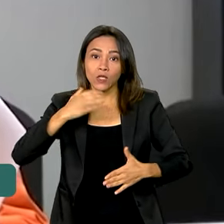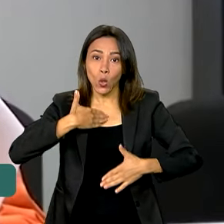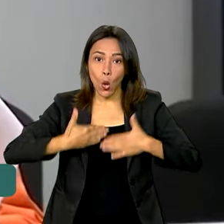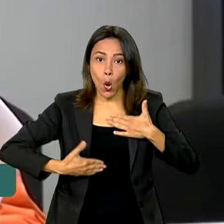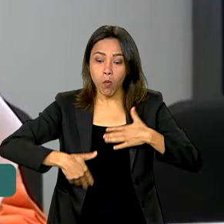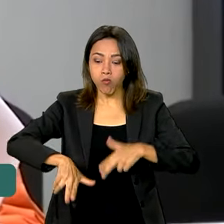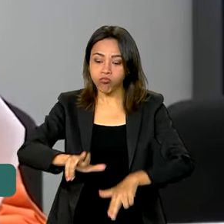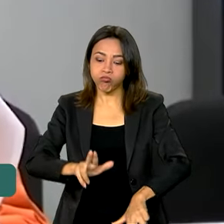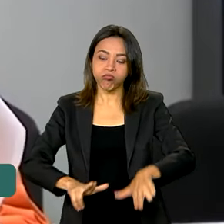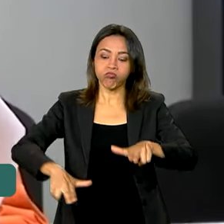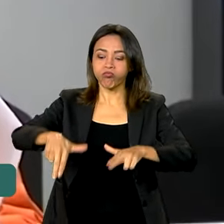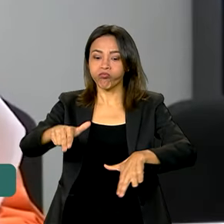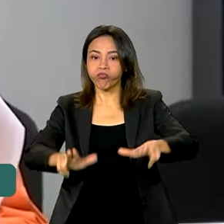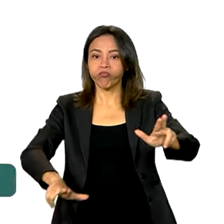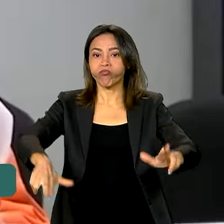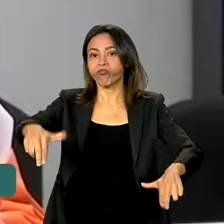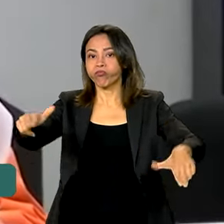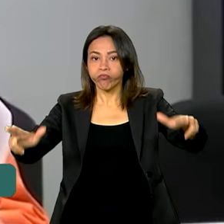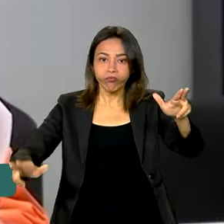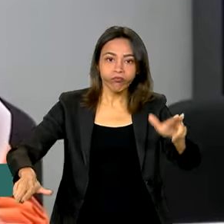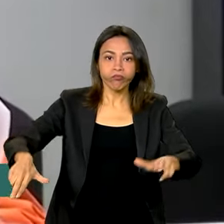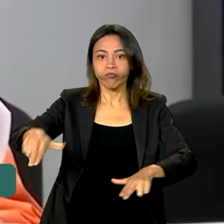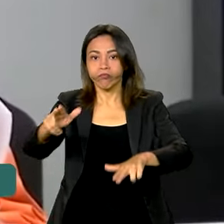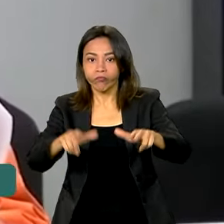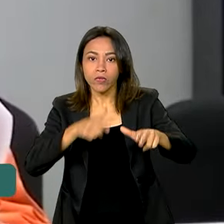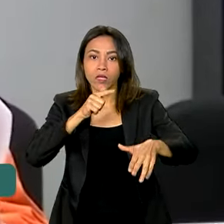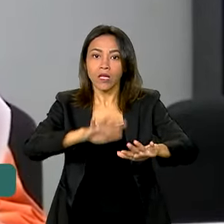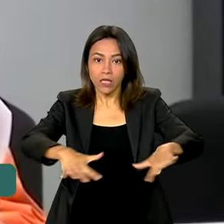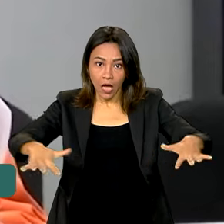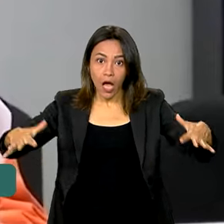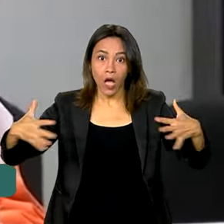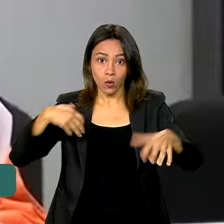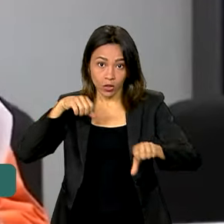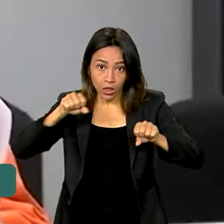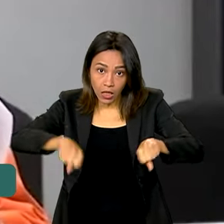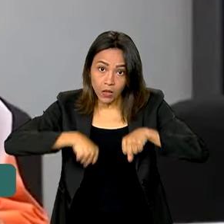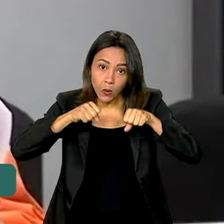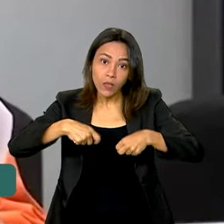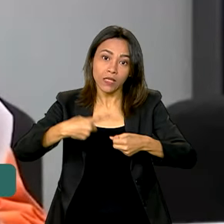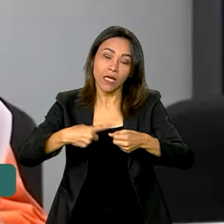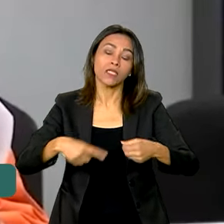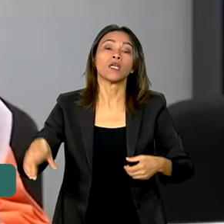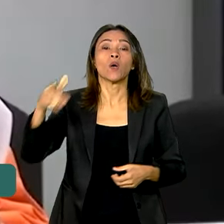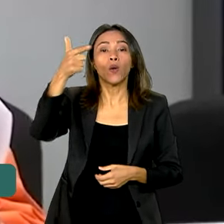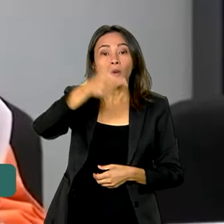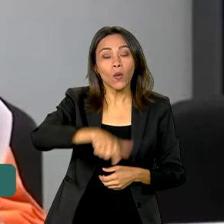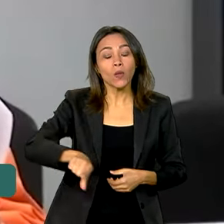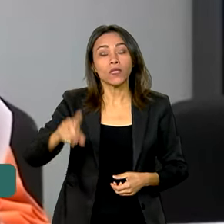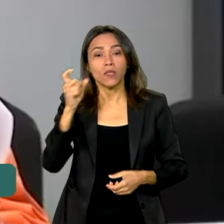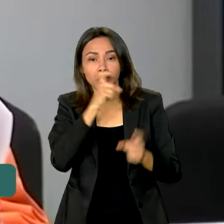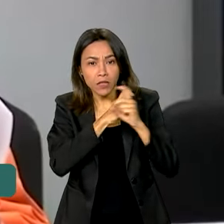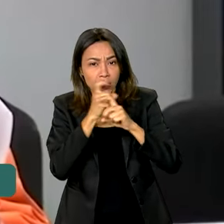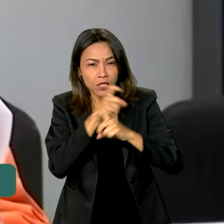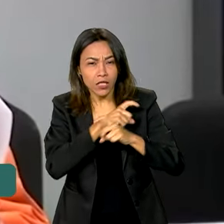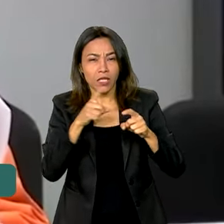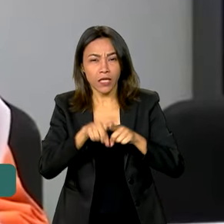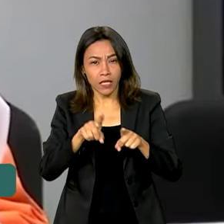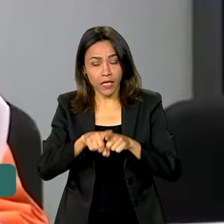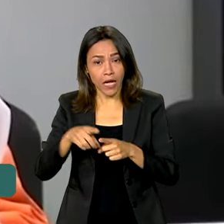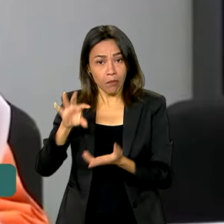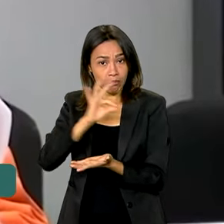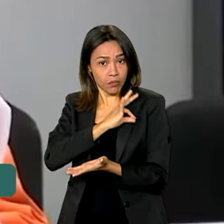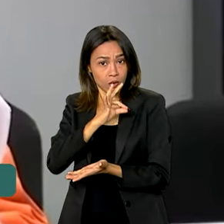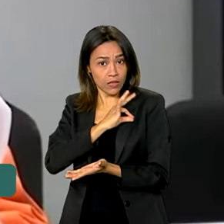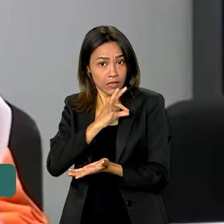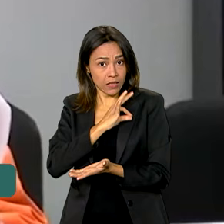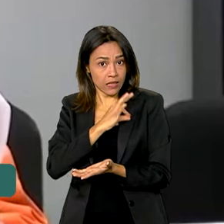boiando em Canoas durante a evacuação. Como também é mentira. Que a Polícia Penal estaria cobrando transferência de PICs para a colocação de